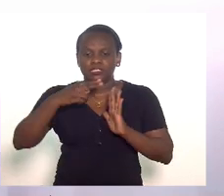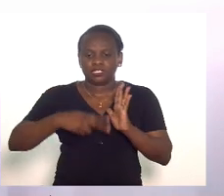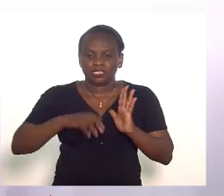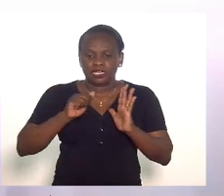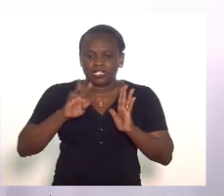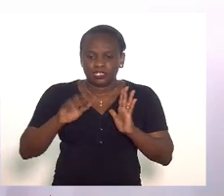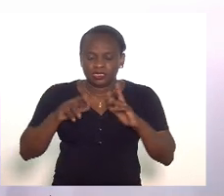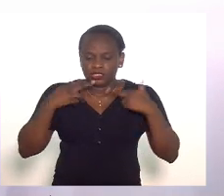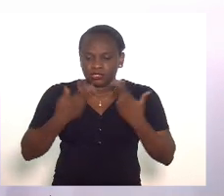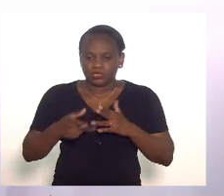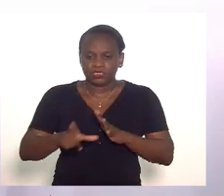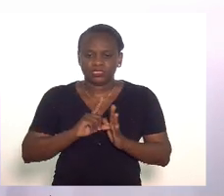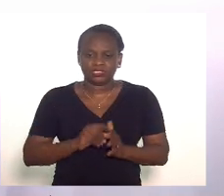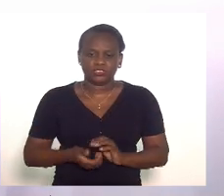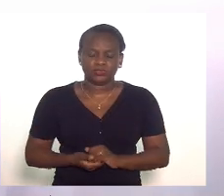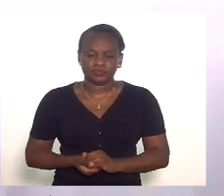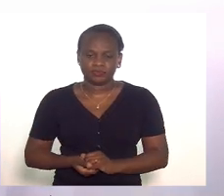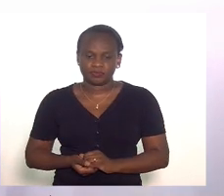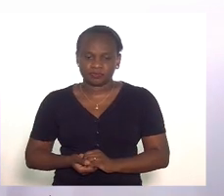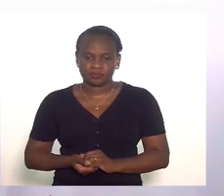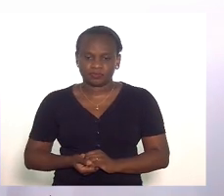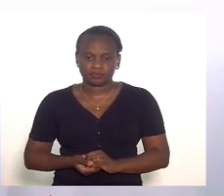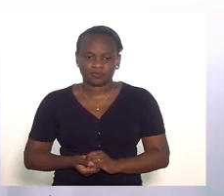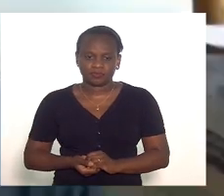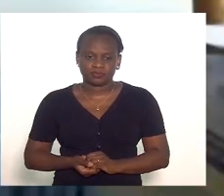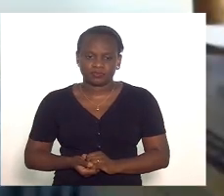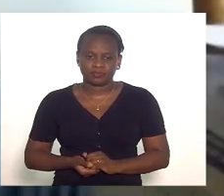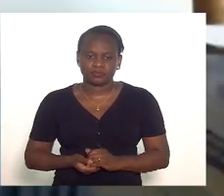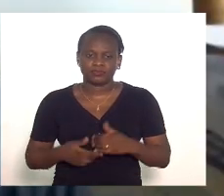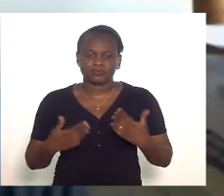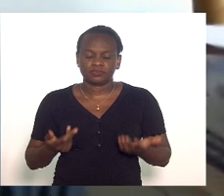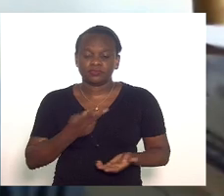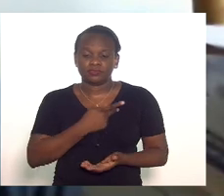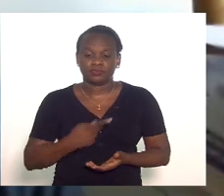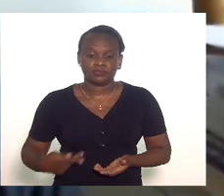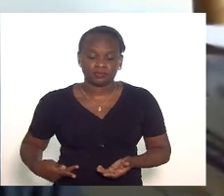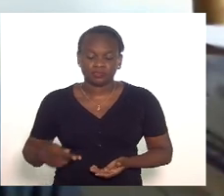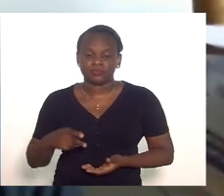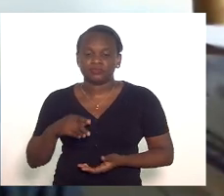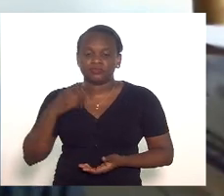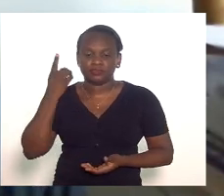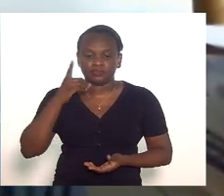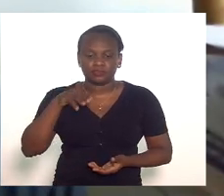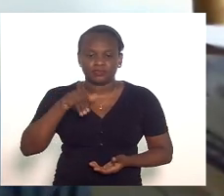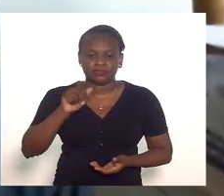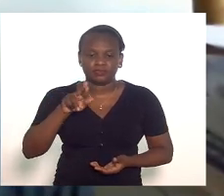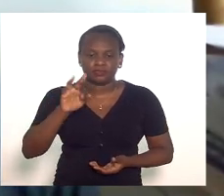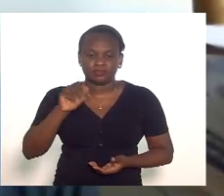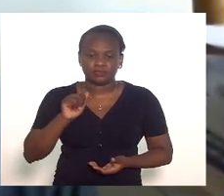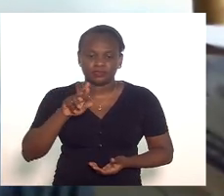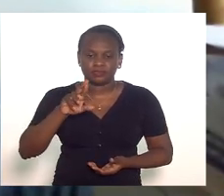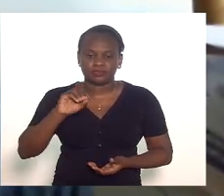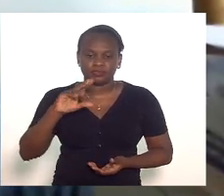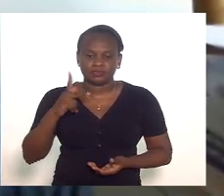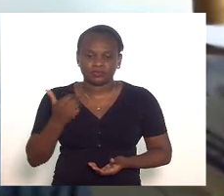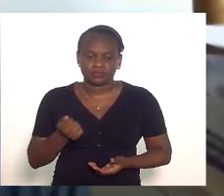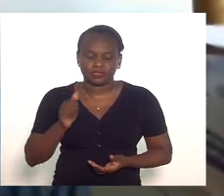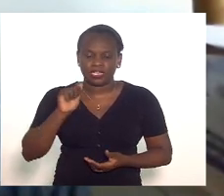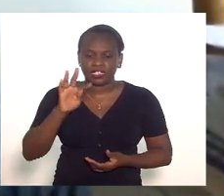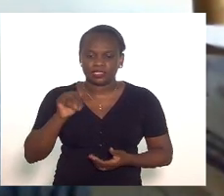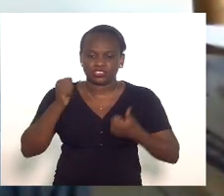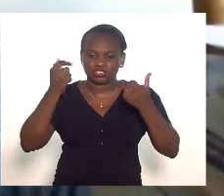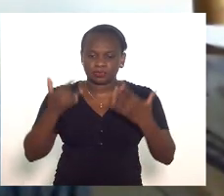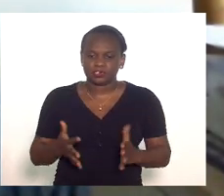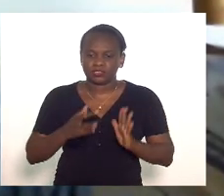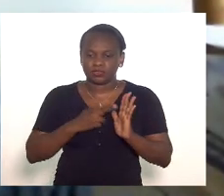leitura da ata da sessão anterior senhora presidente deputada Marta Rocha a ata reflete